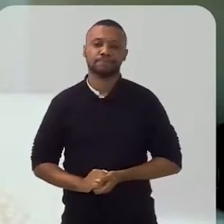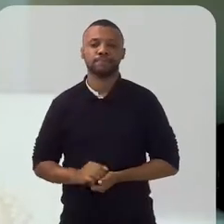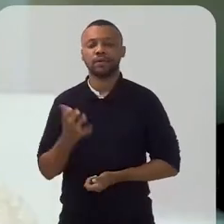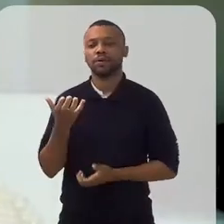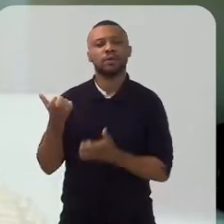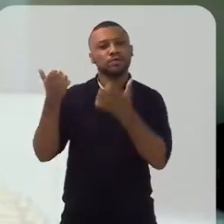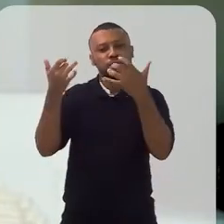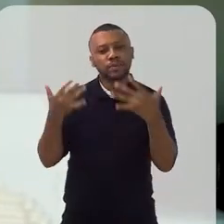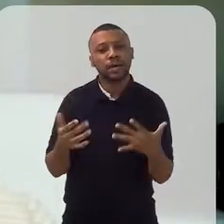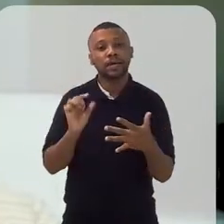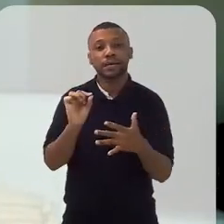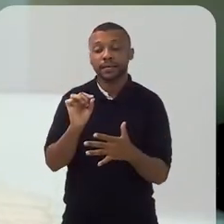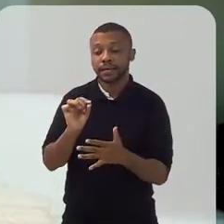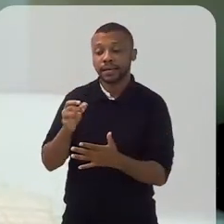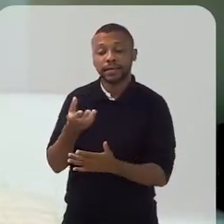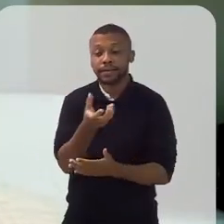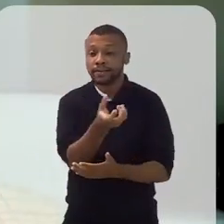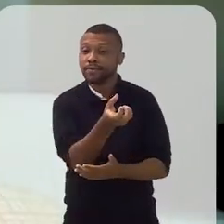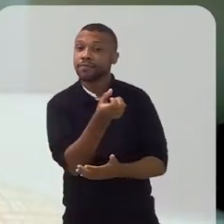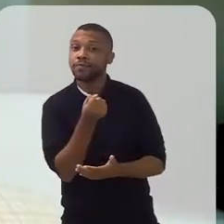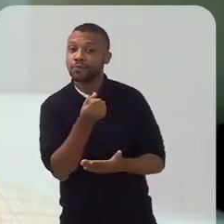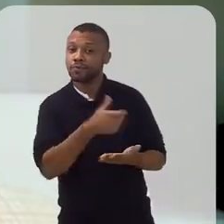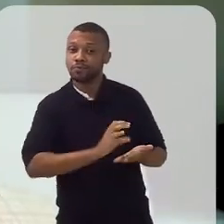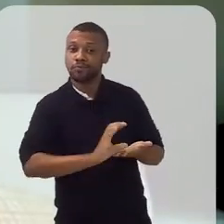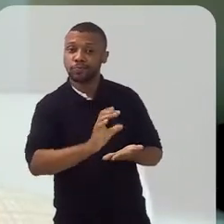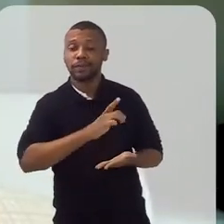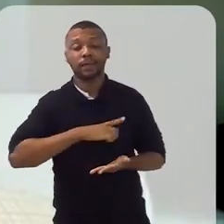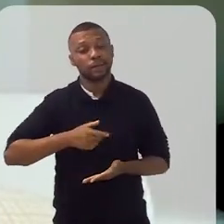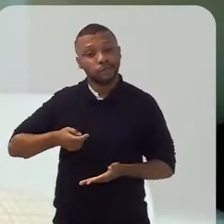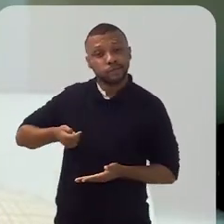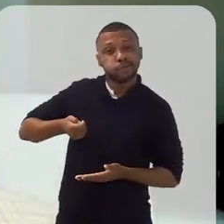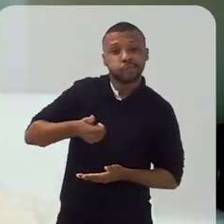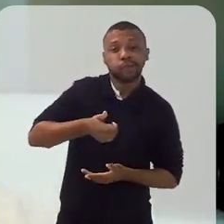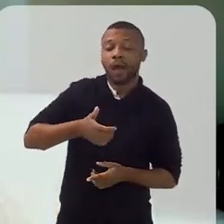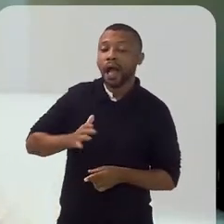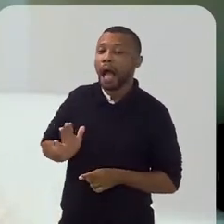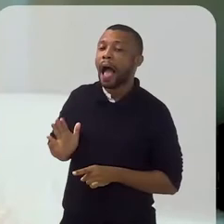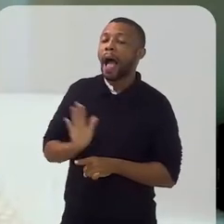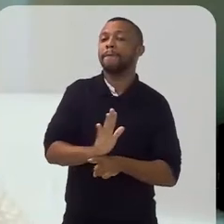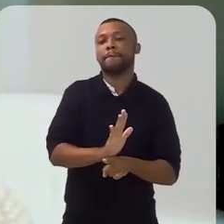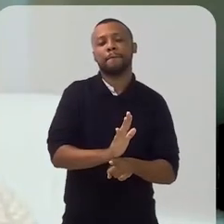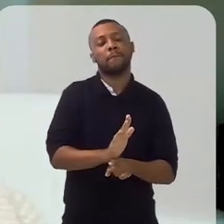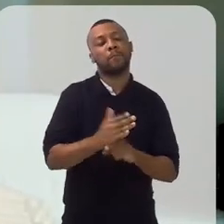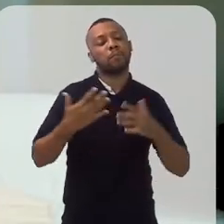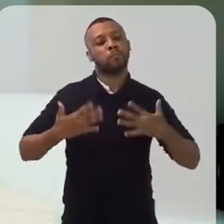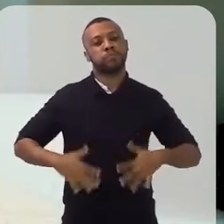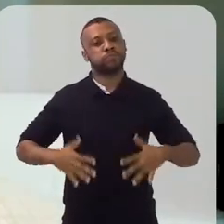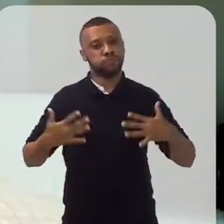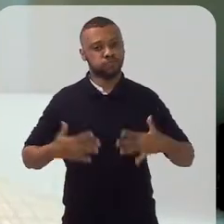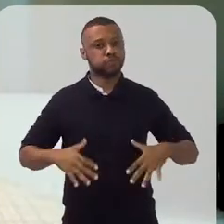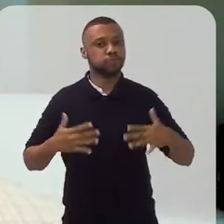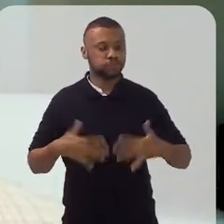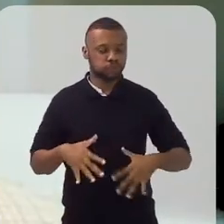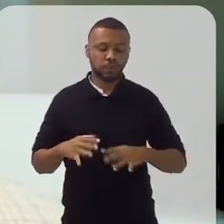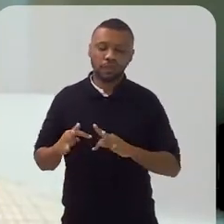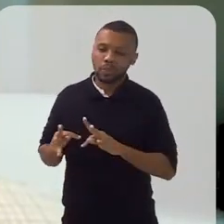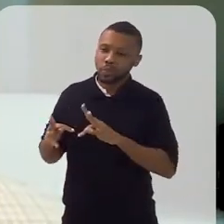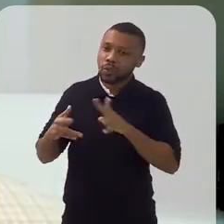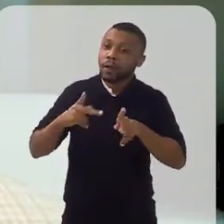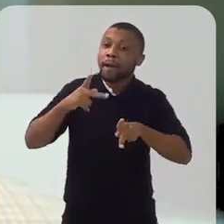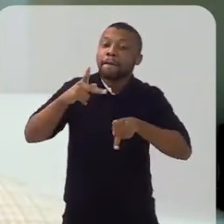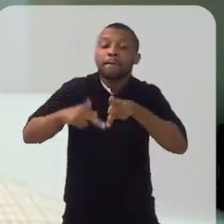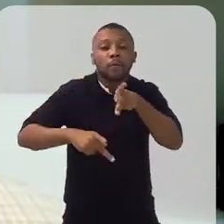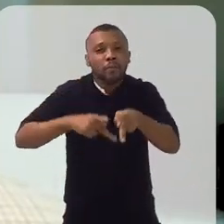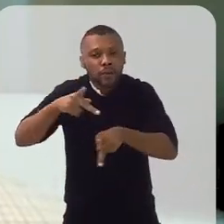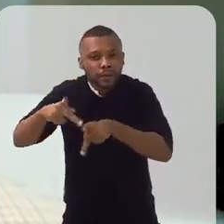esses fundos têm um benefício absurdo para toda